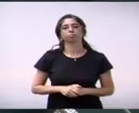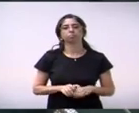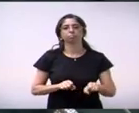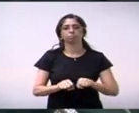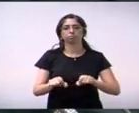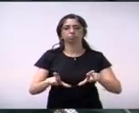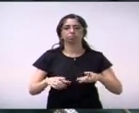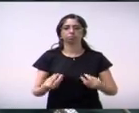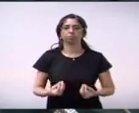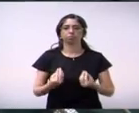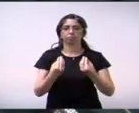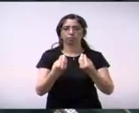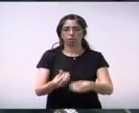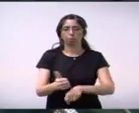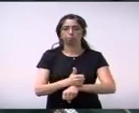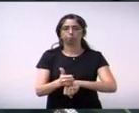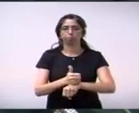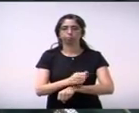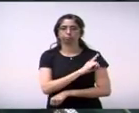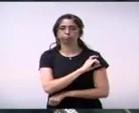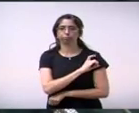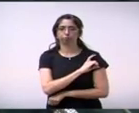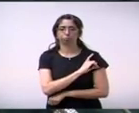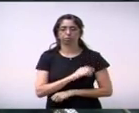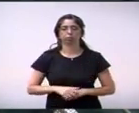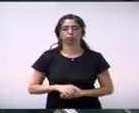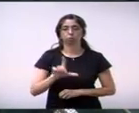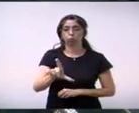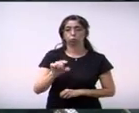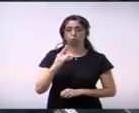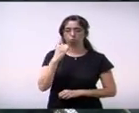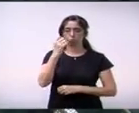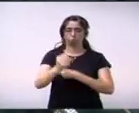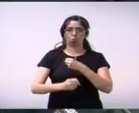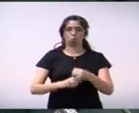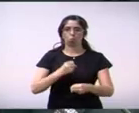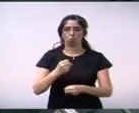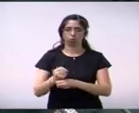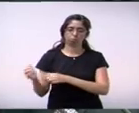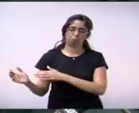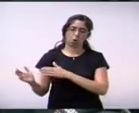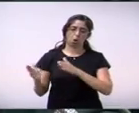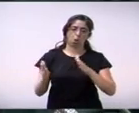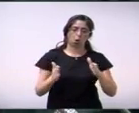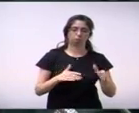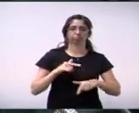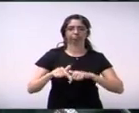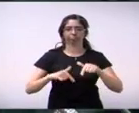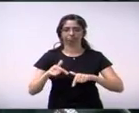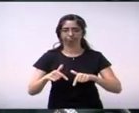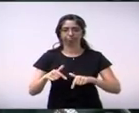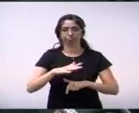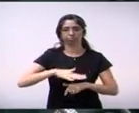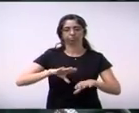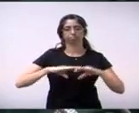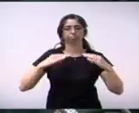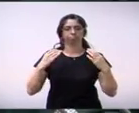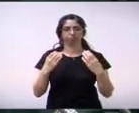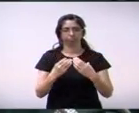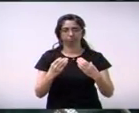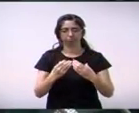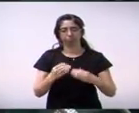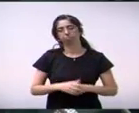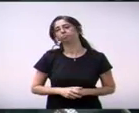profissional de enfermagem do ano no âmbito da Câmara Municipal de Paulínia e das outras providências,